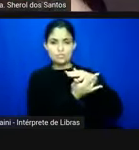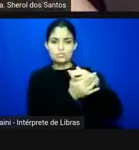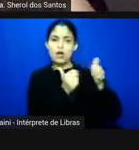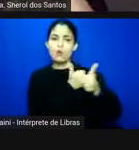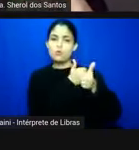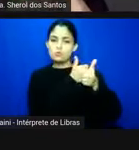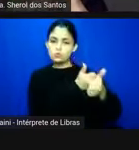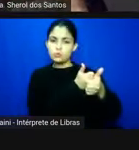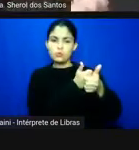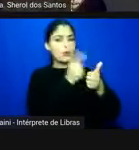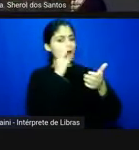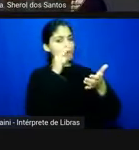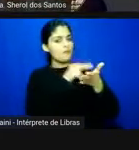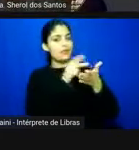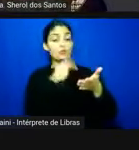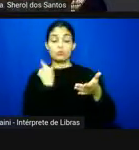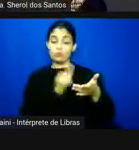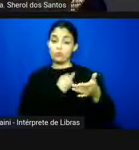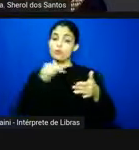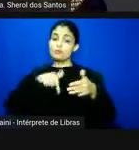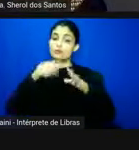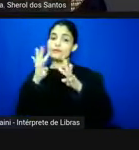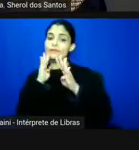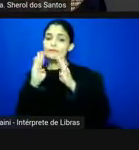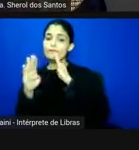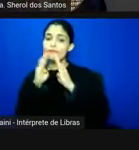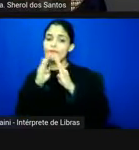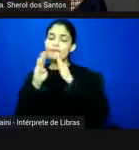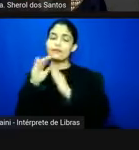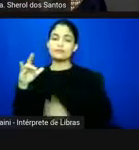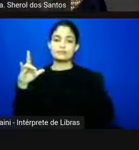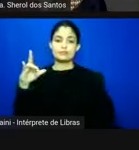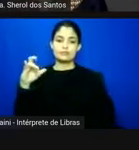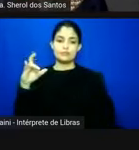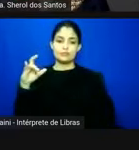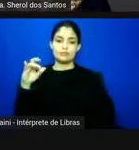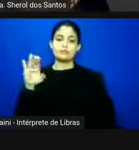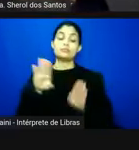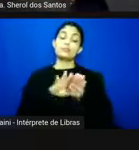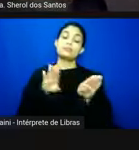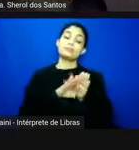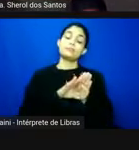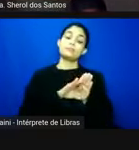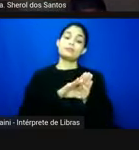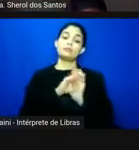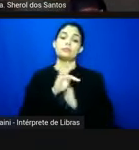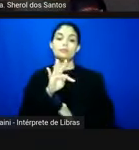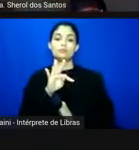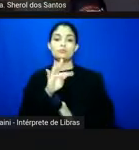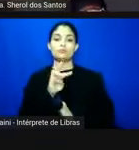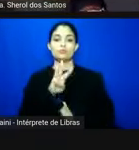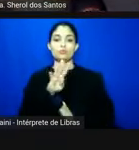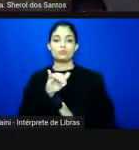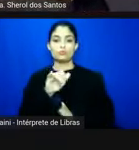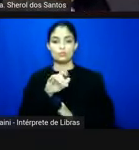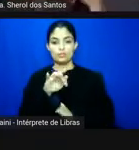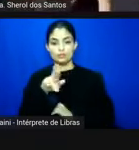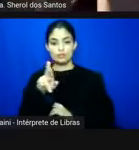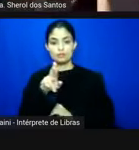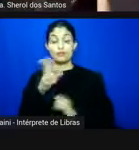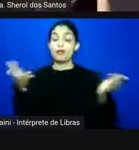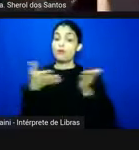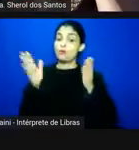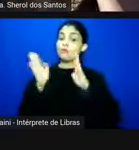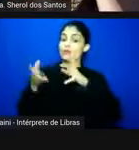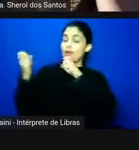gente está aqui no Facebook, no Instagram e também no Twitter. Agora, aqui voltando, explicando um